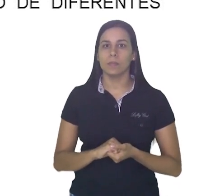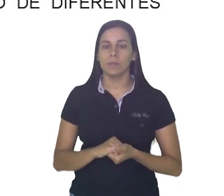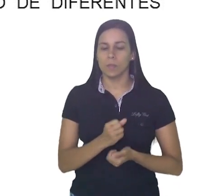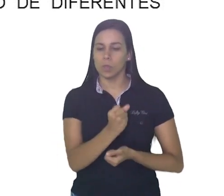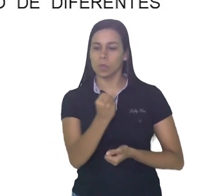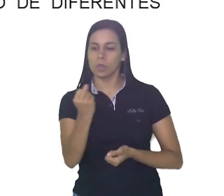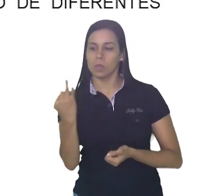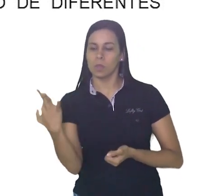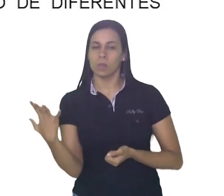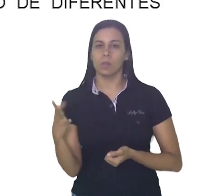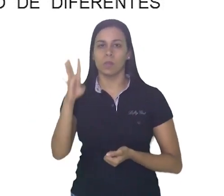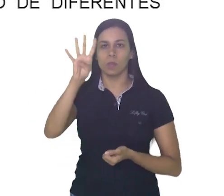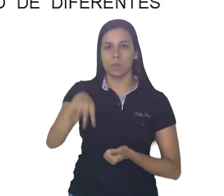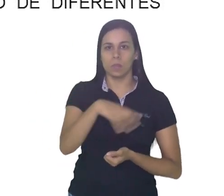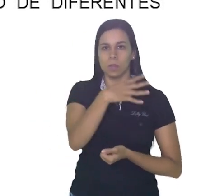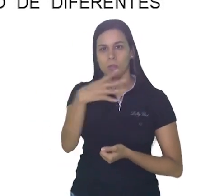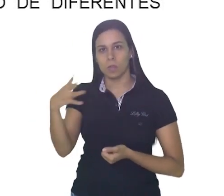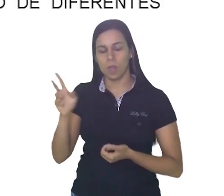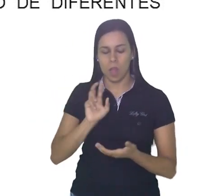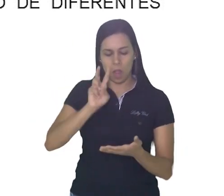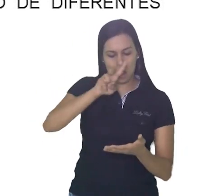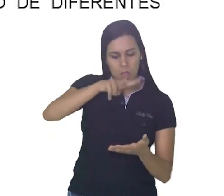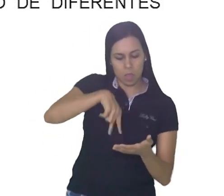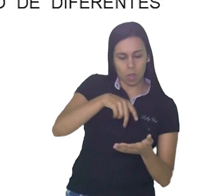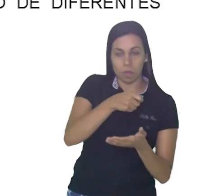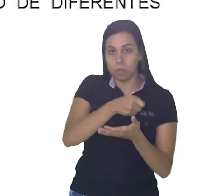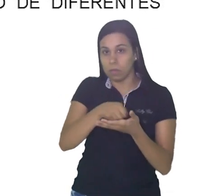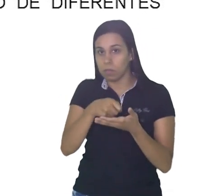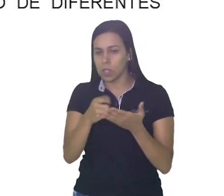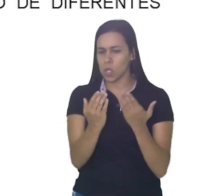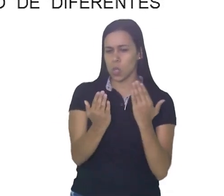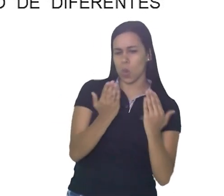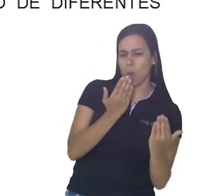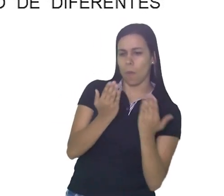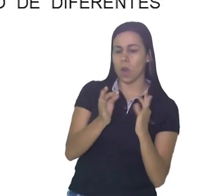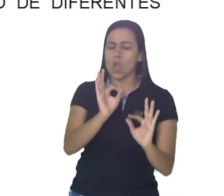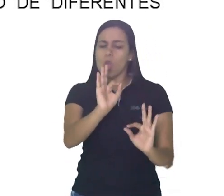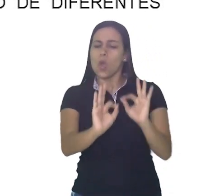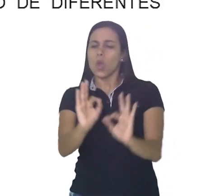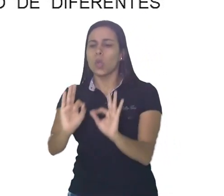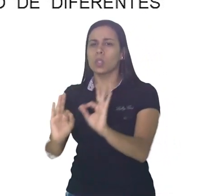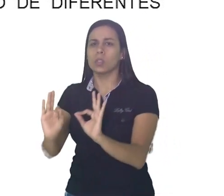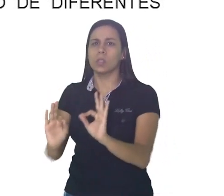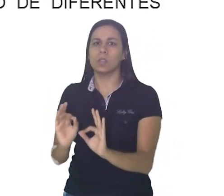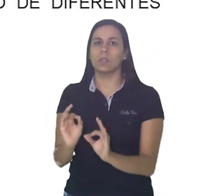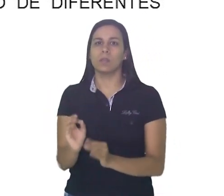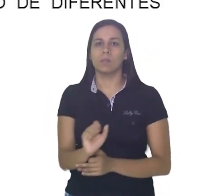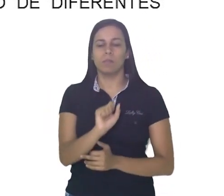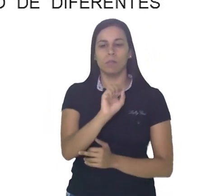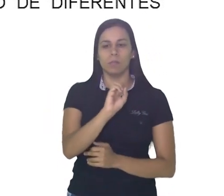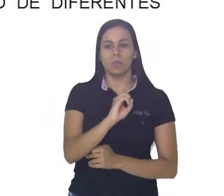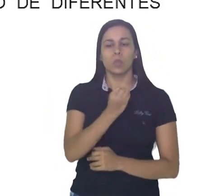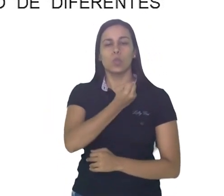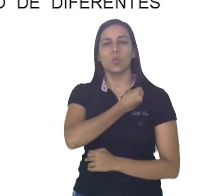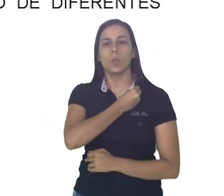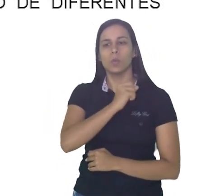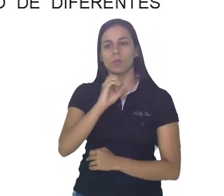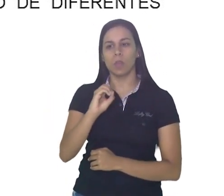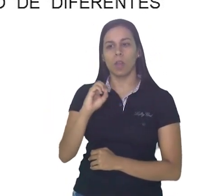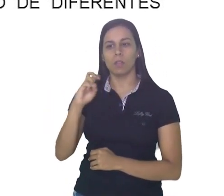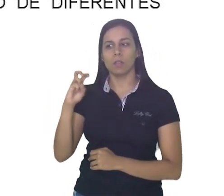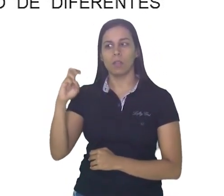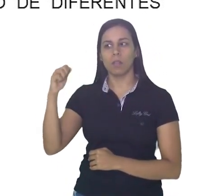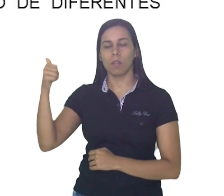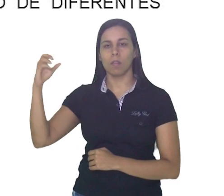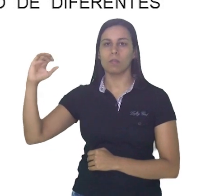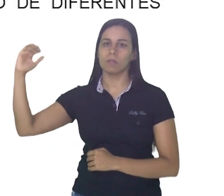sistema de numeração decimal, leitura, escrita, comparação e ordenação de números naturais de até cinco ordens. Veremos também